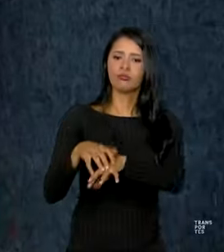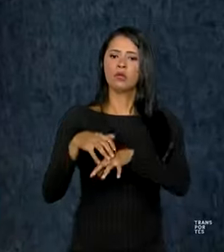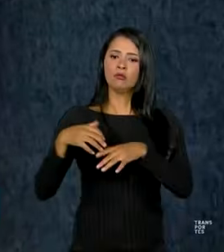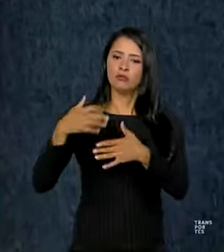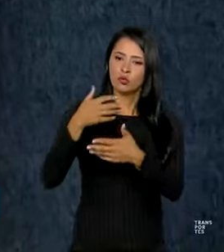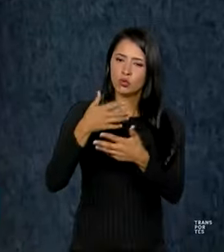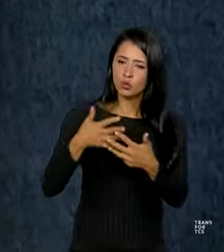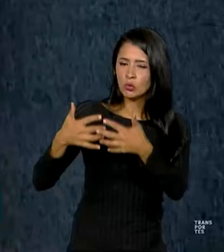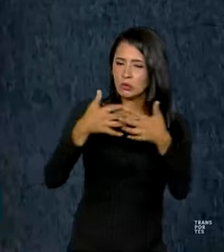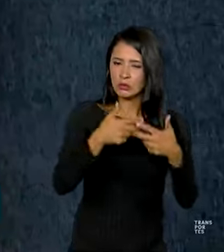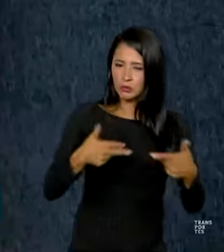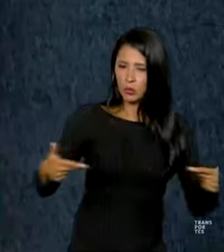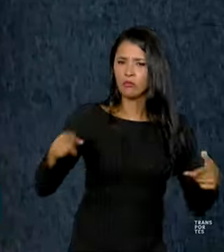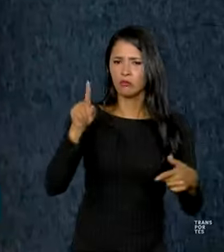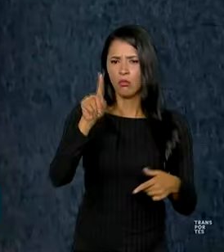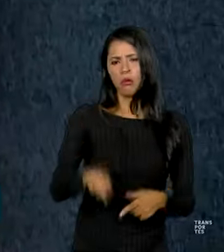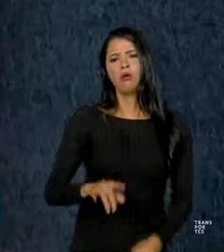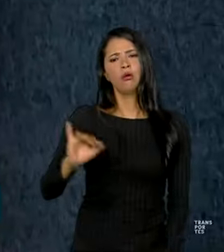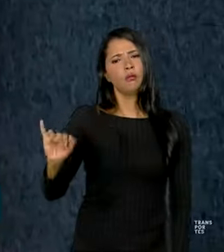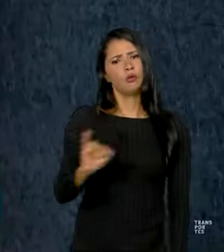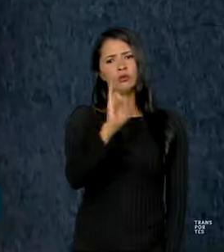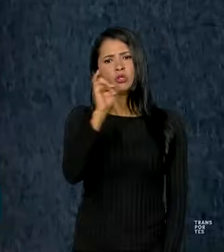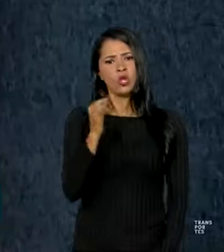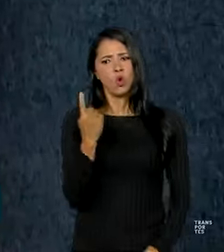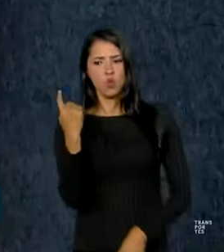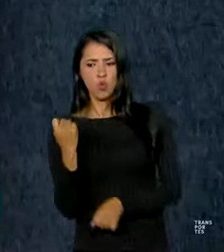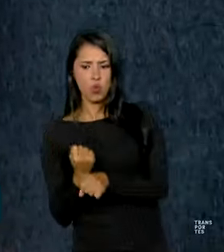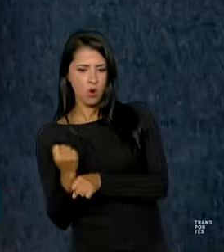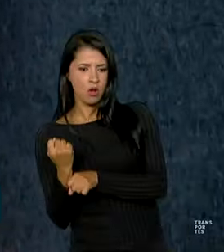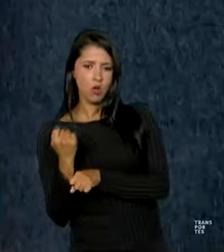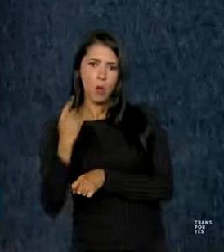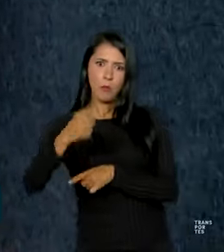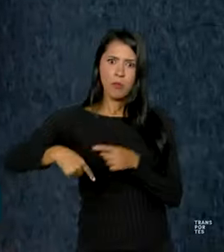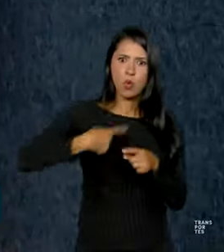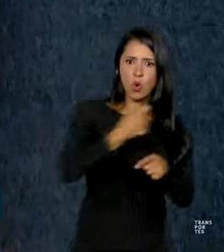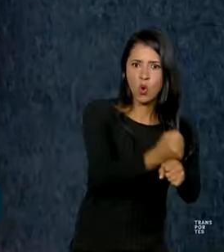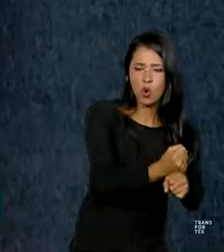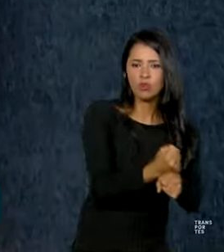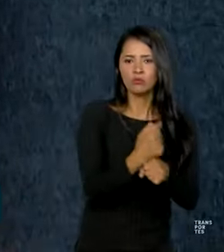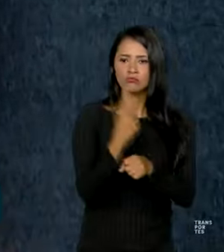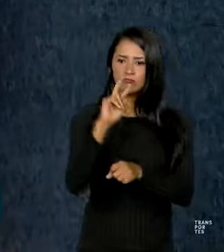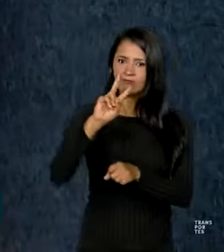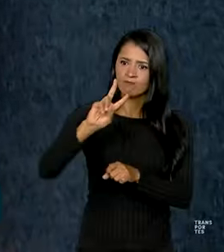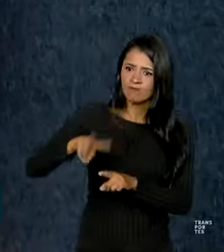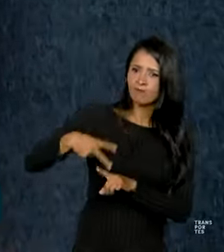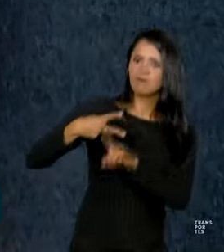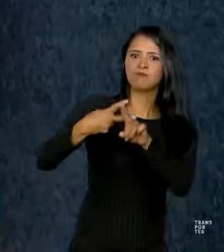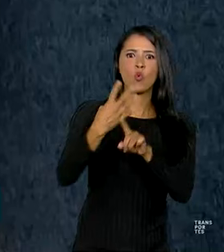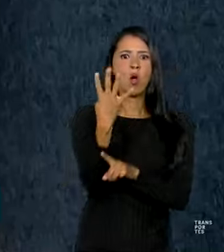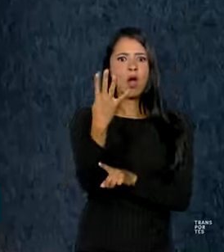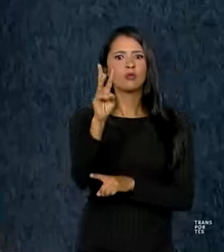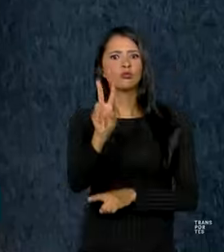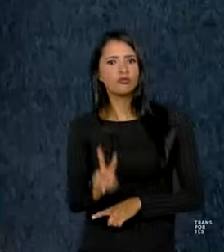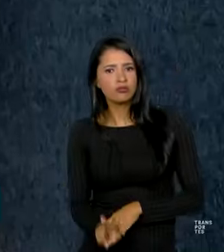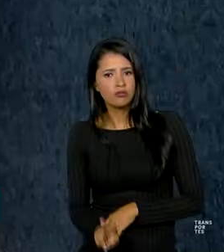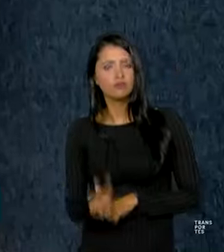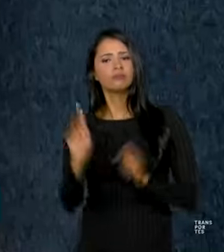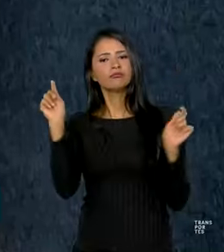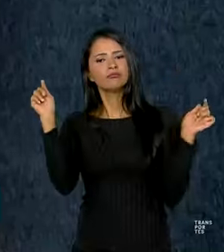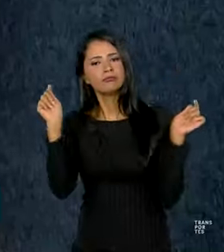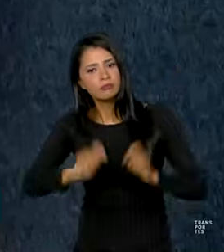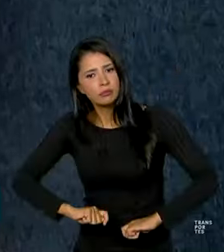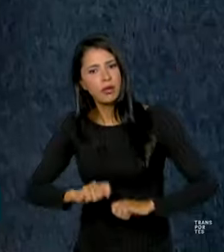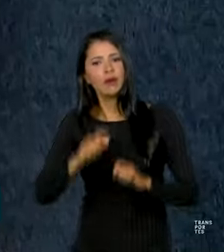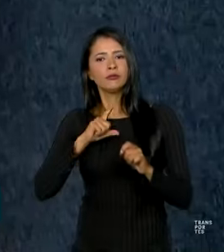muito relevante. De um ano para o outro, você multiplicar por quatro. A capacidade de investimento,